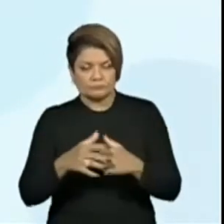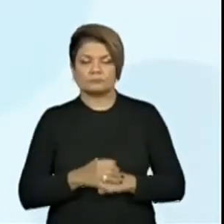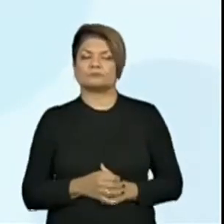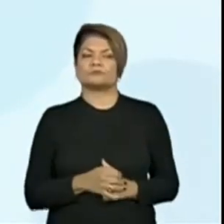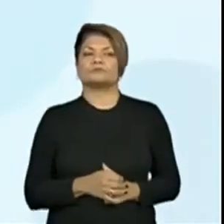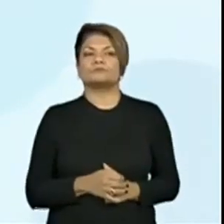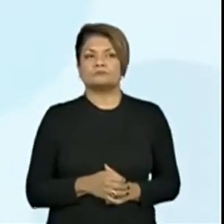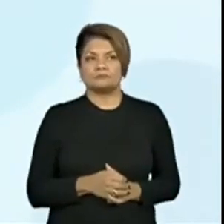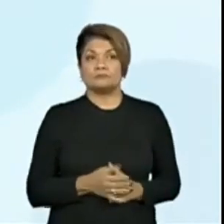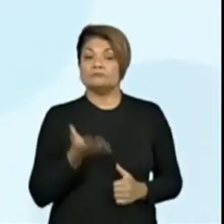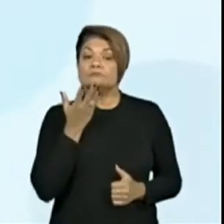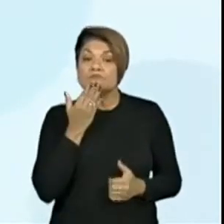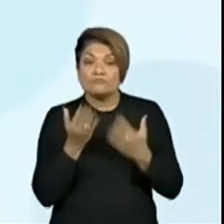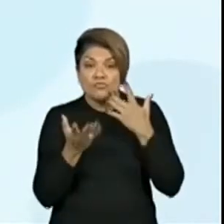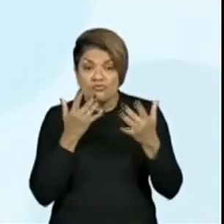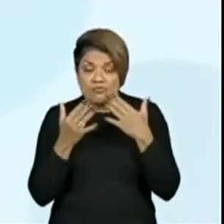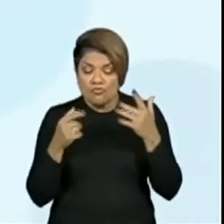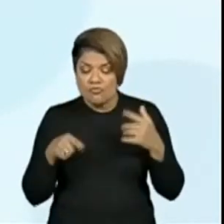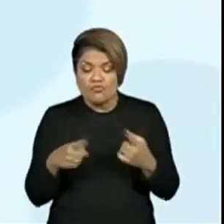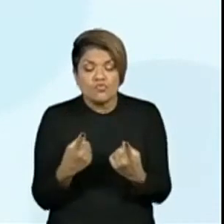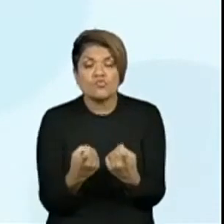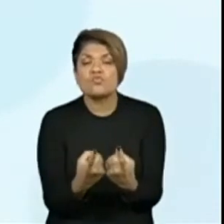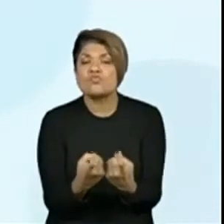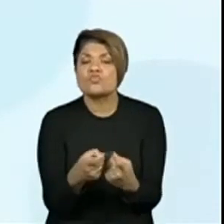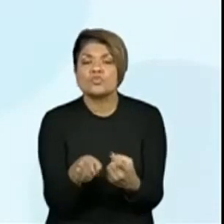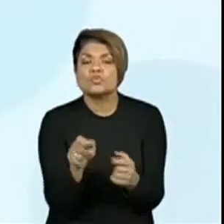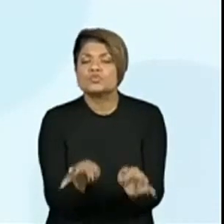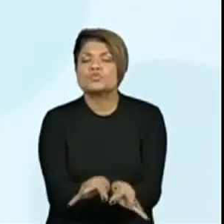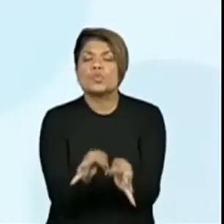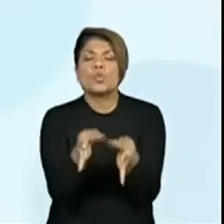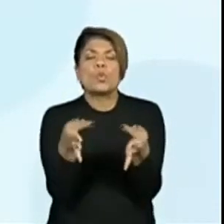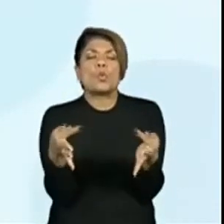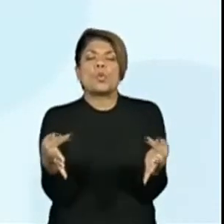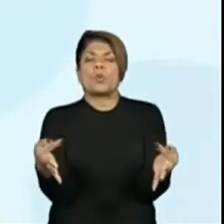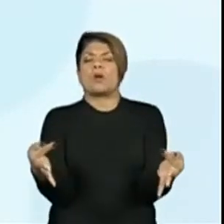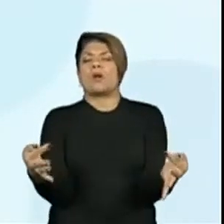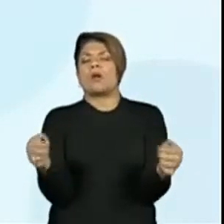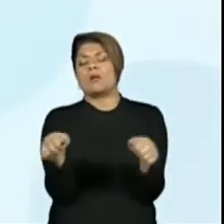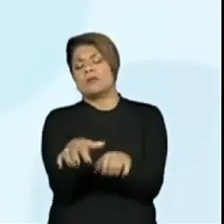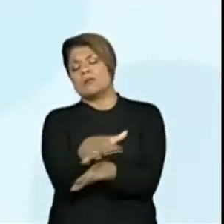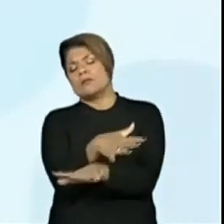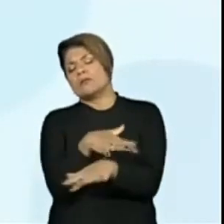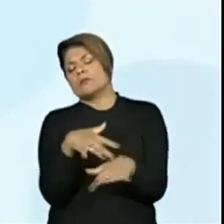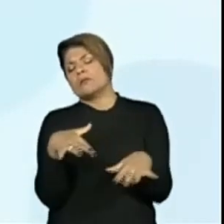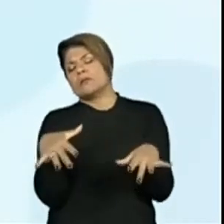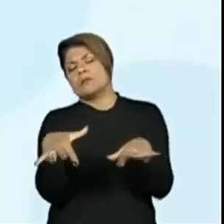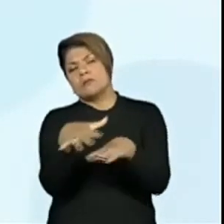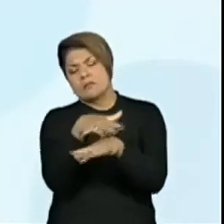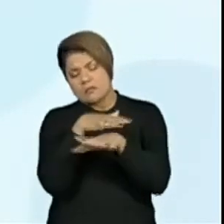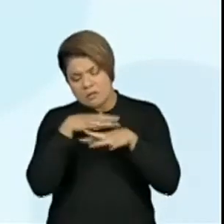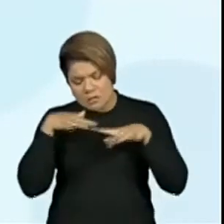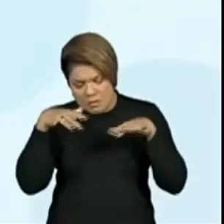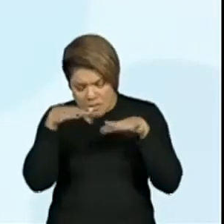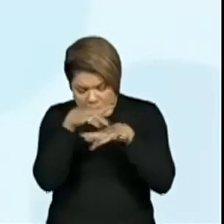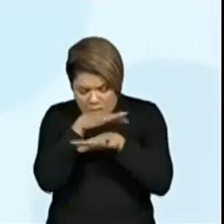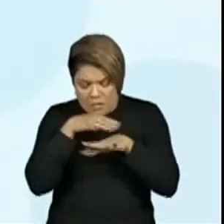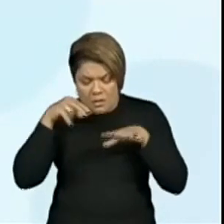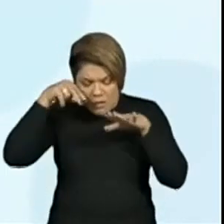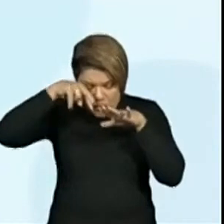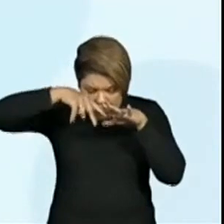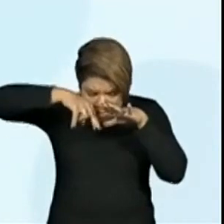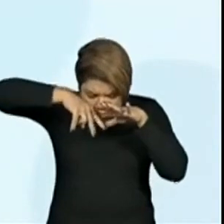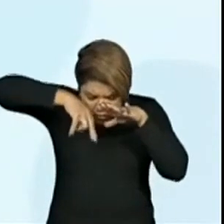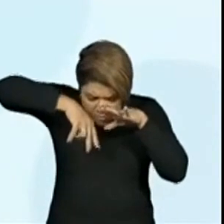Sua cor era única. Um verde suave e quase transparente. Isso